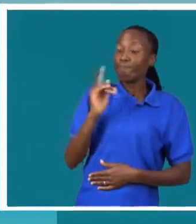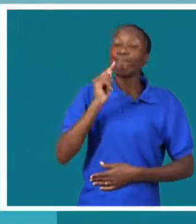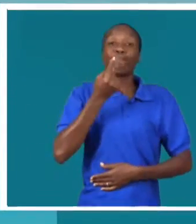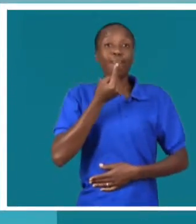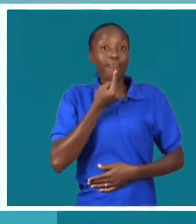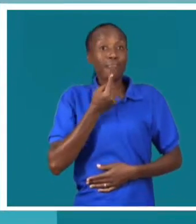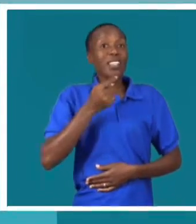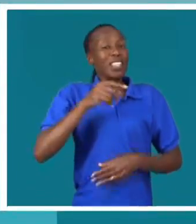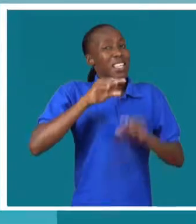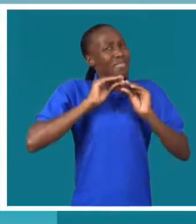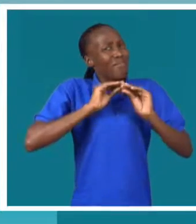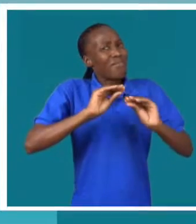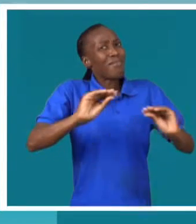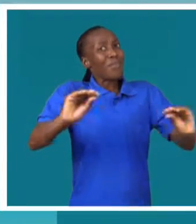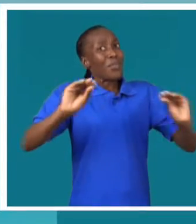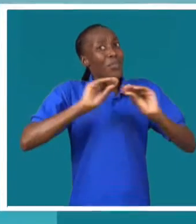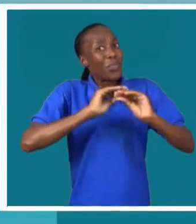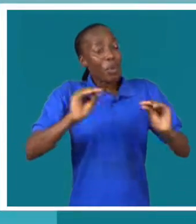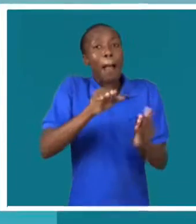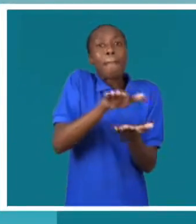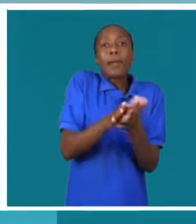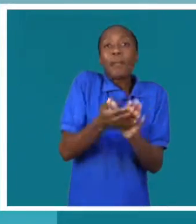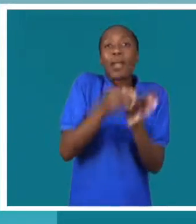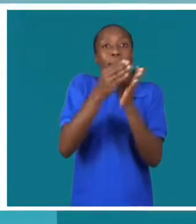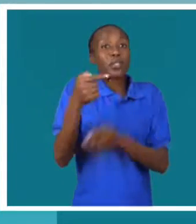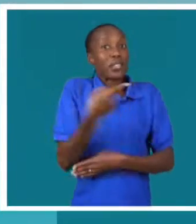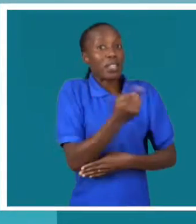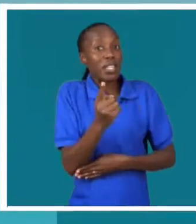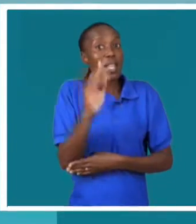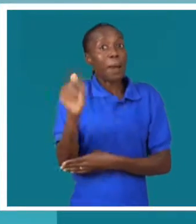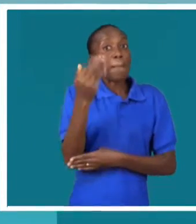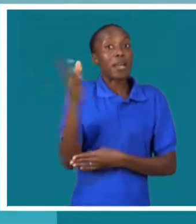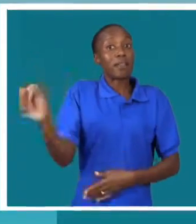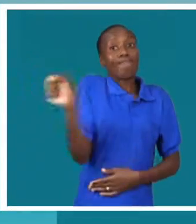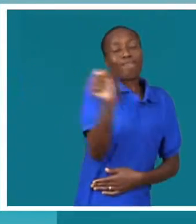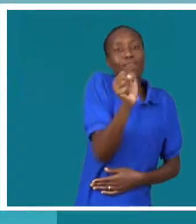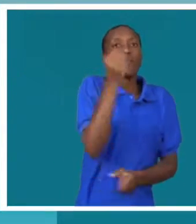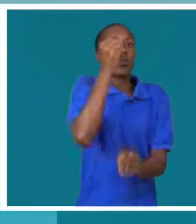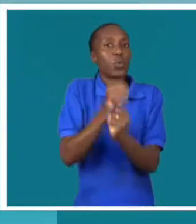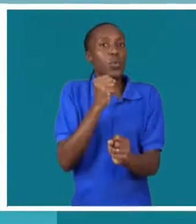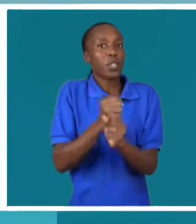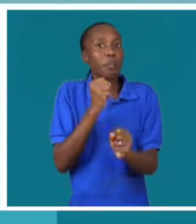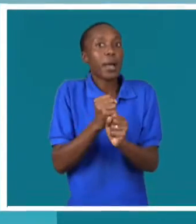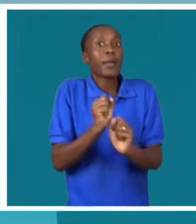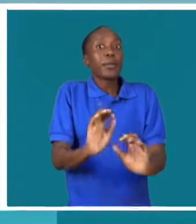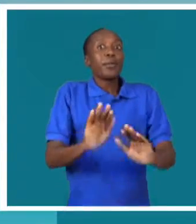preciso formar esta pessoa, preparar esta pessoa para o mercado de emprego, não é?